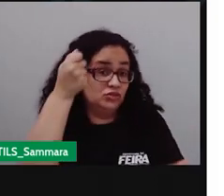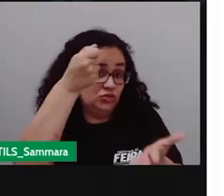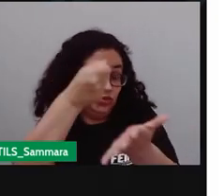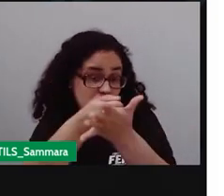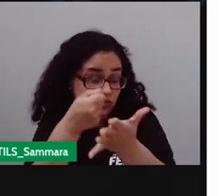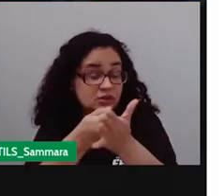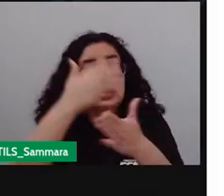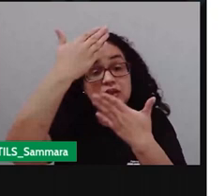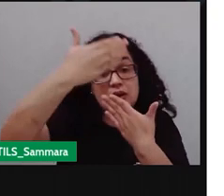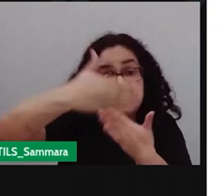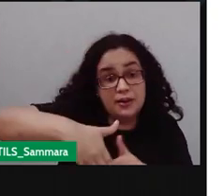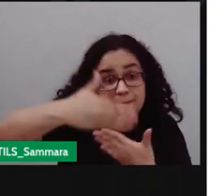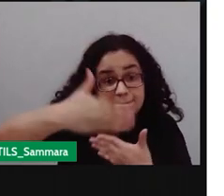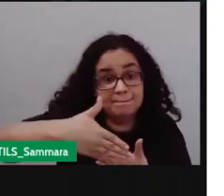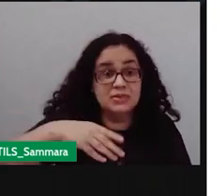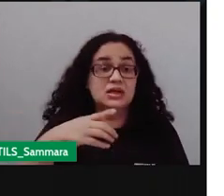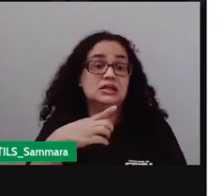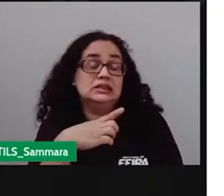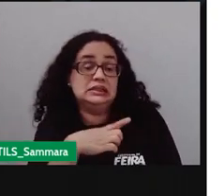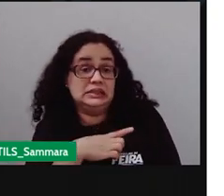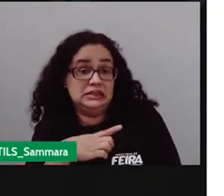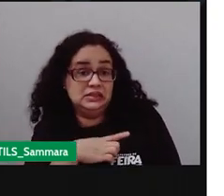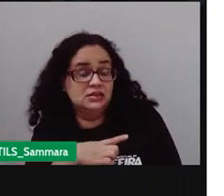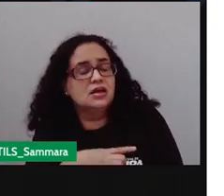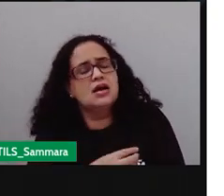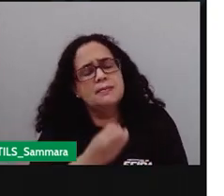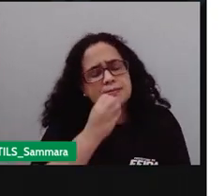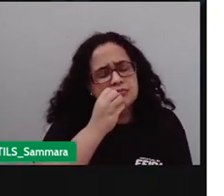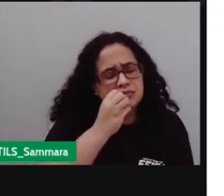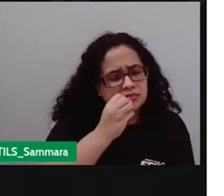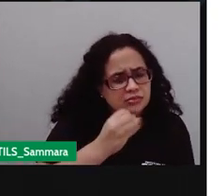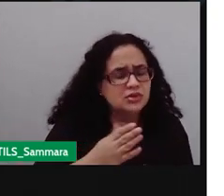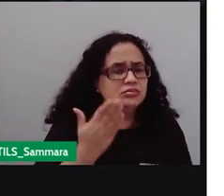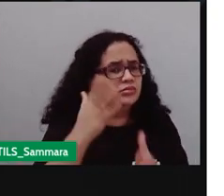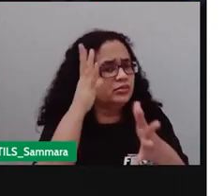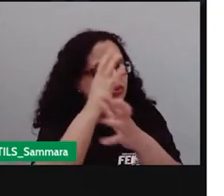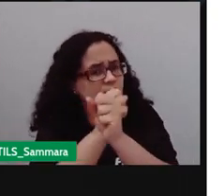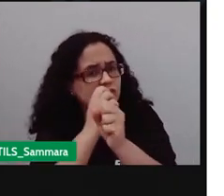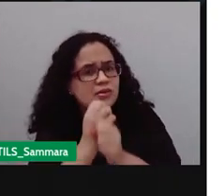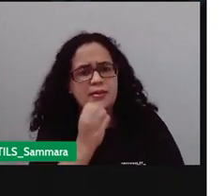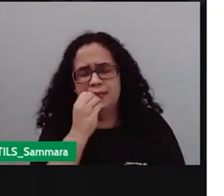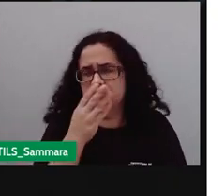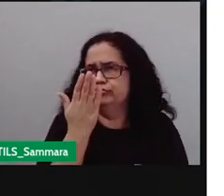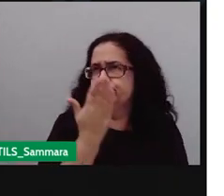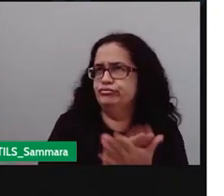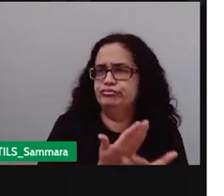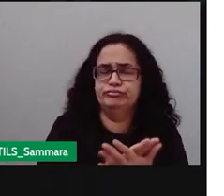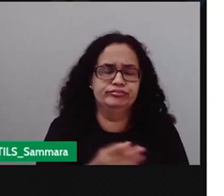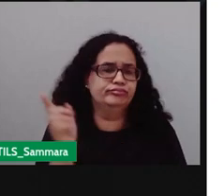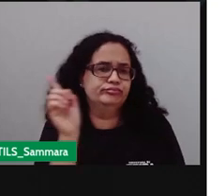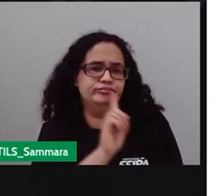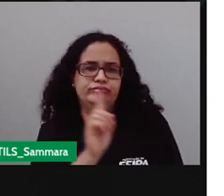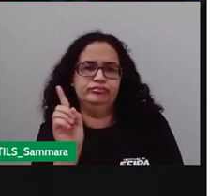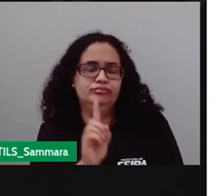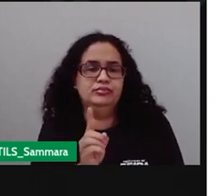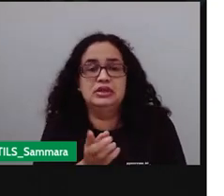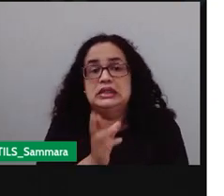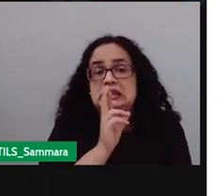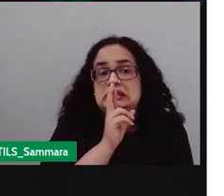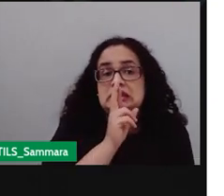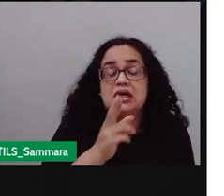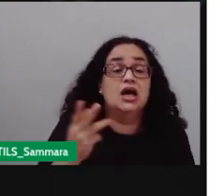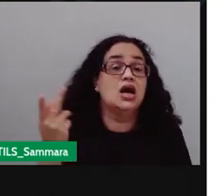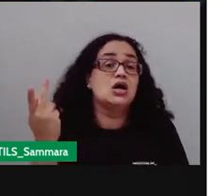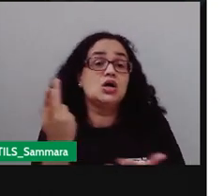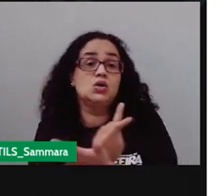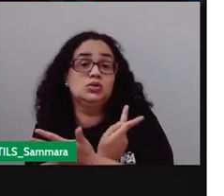naquela avaliação obviamente você vai ter o que um bom resultado uma boa nota mas se eu não estudo eu não tenho um bom resultado a mesma coisa